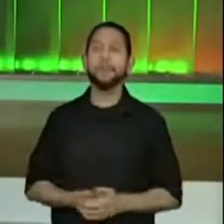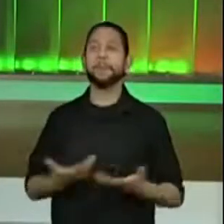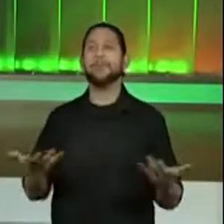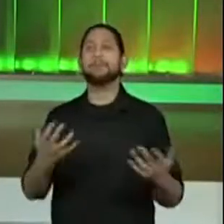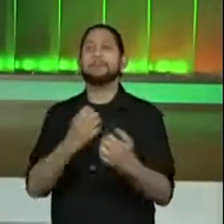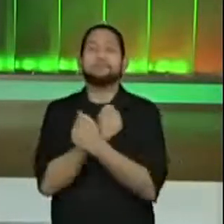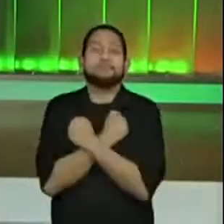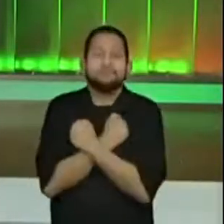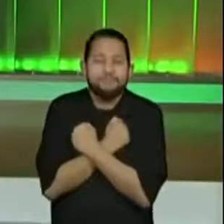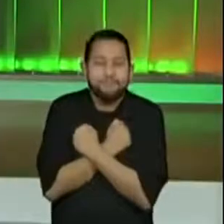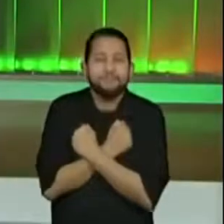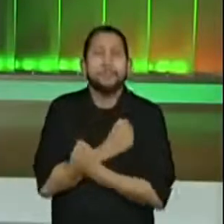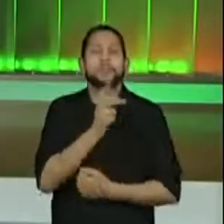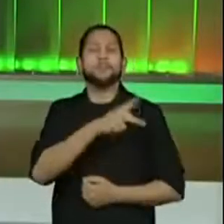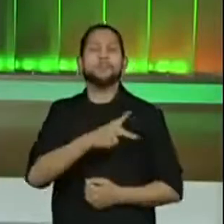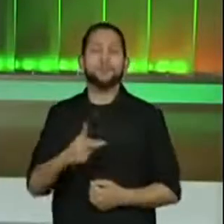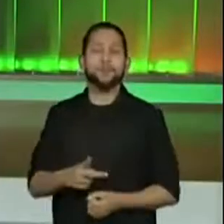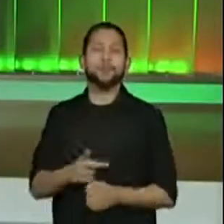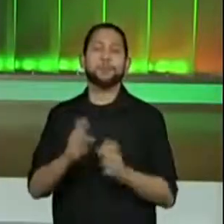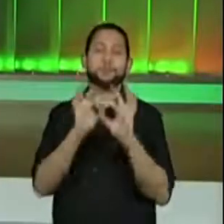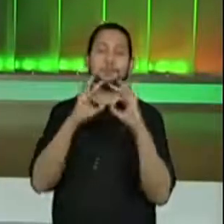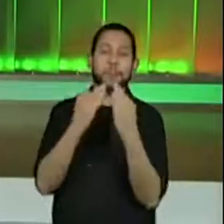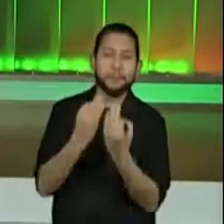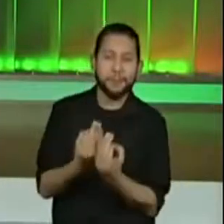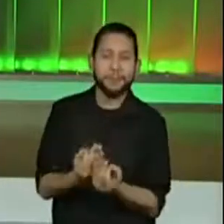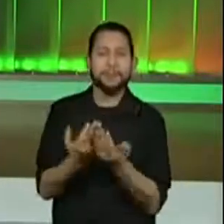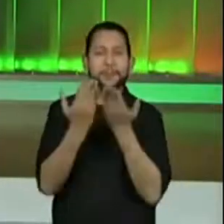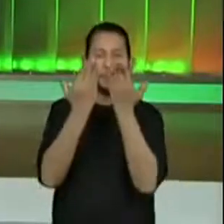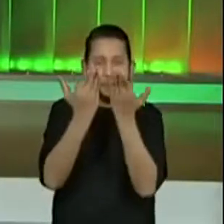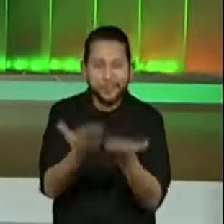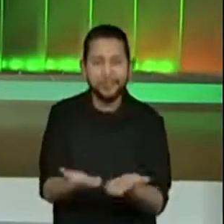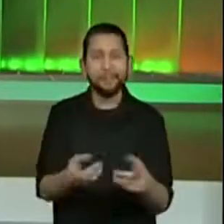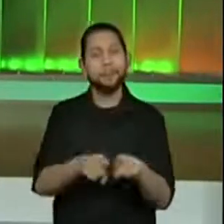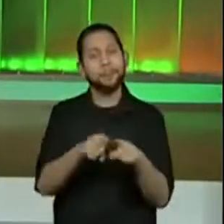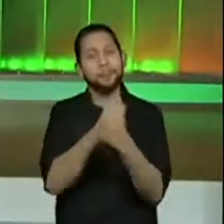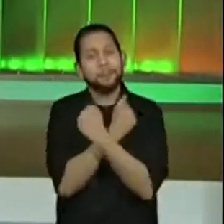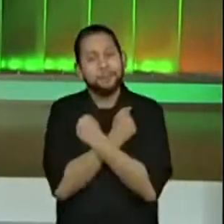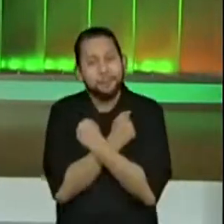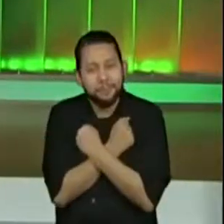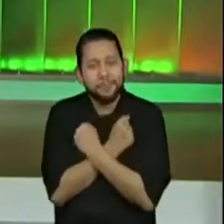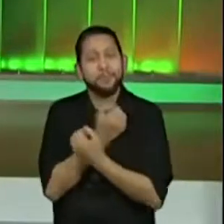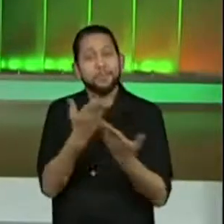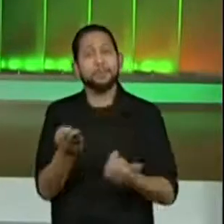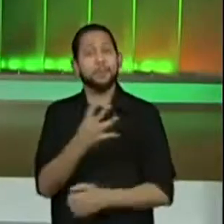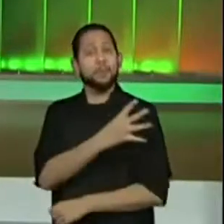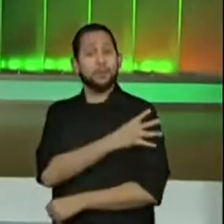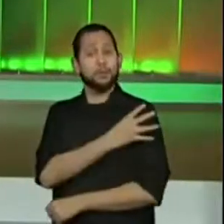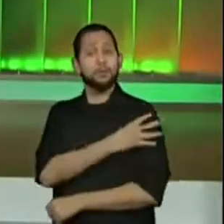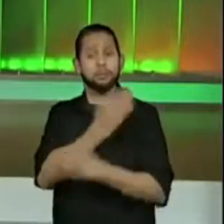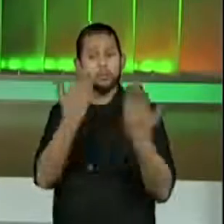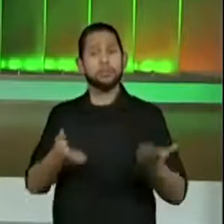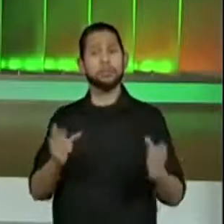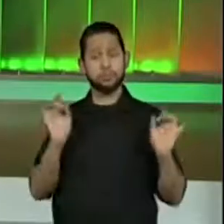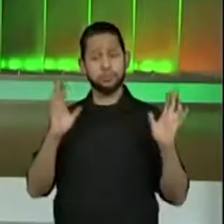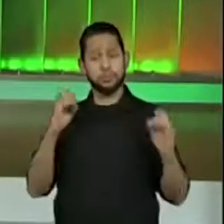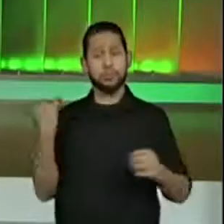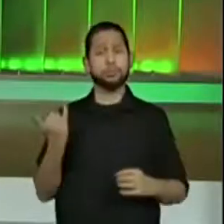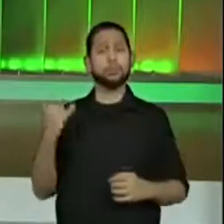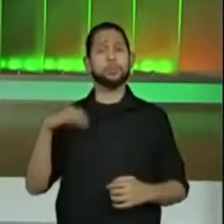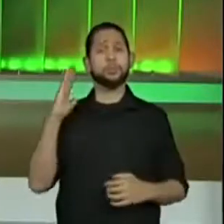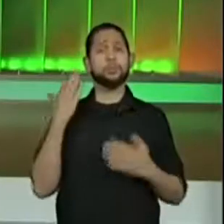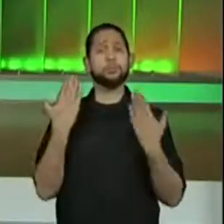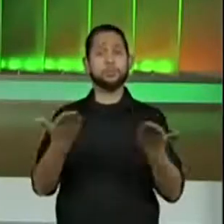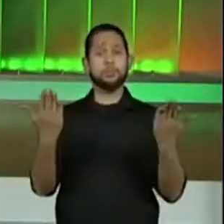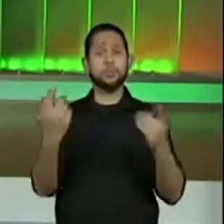professores, aos pais responsáveis e a você, aluno do quarto ano, que é o nosso mais importante aí em casa,